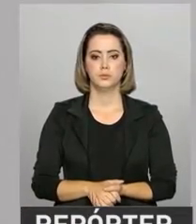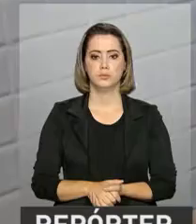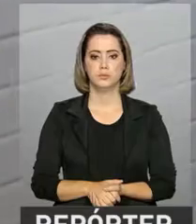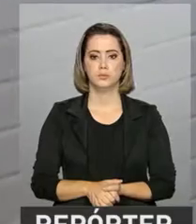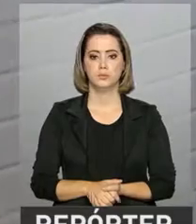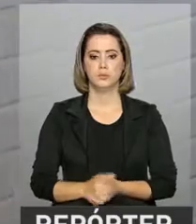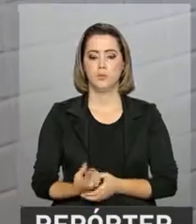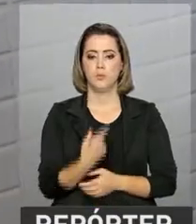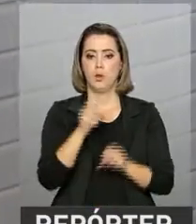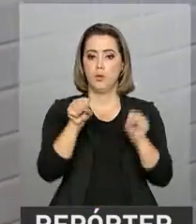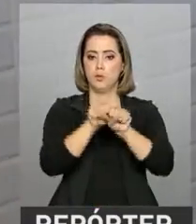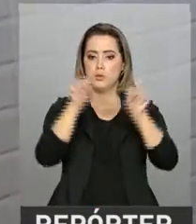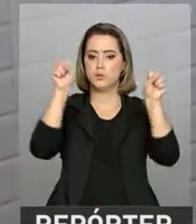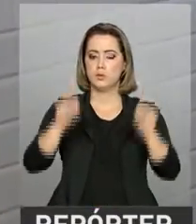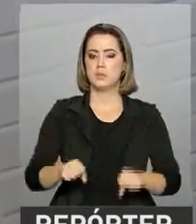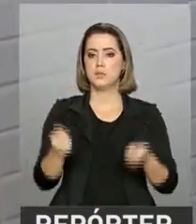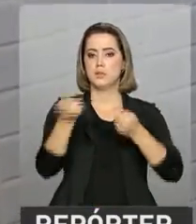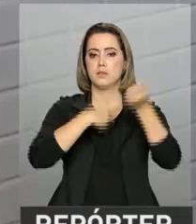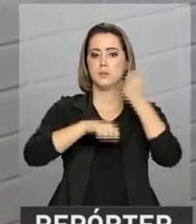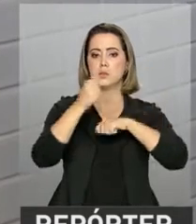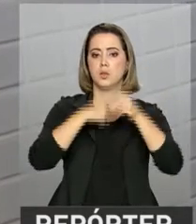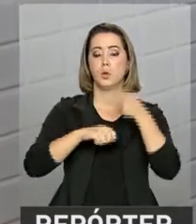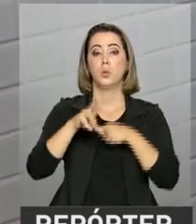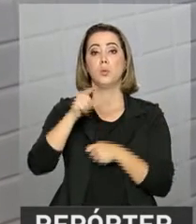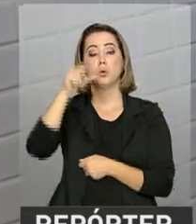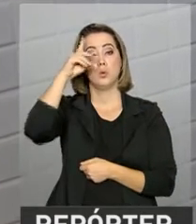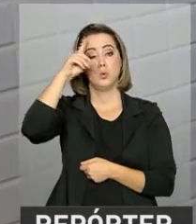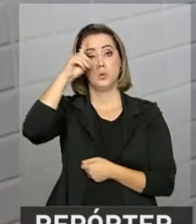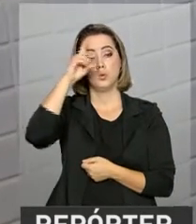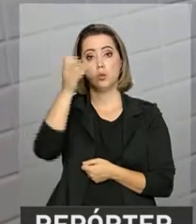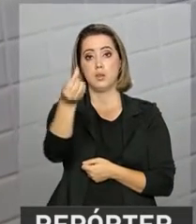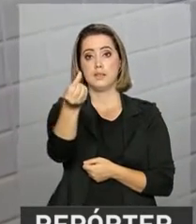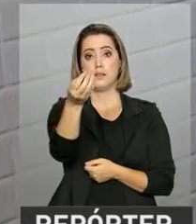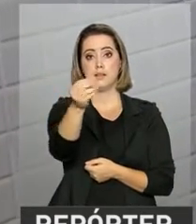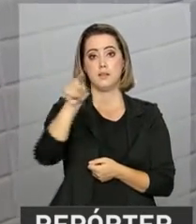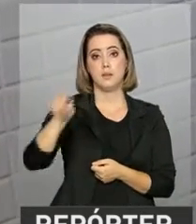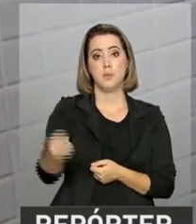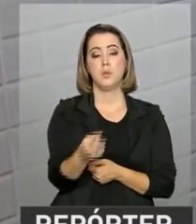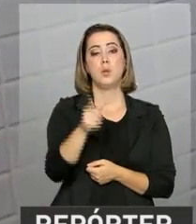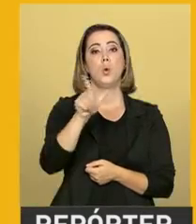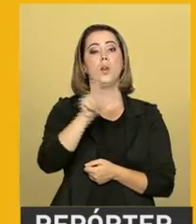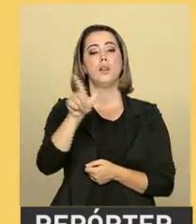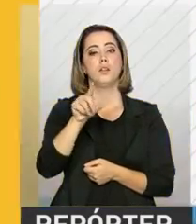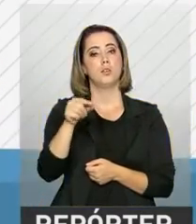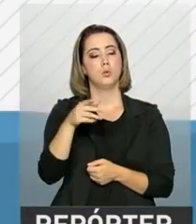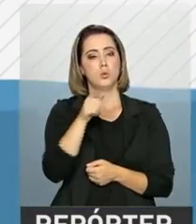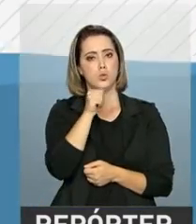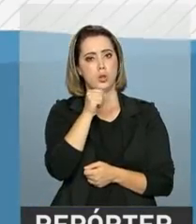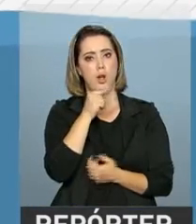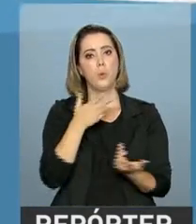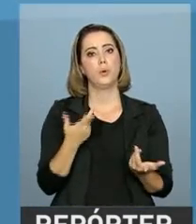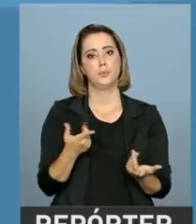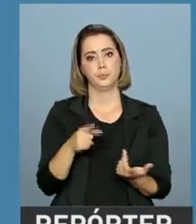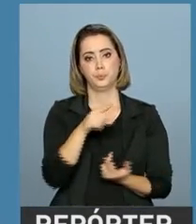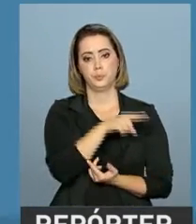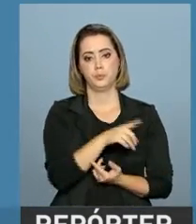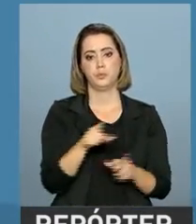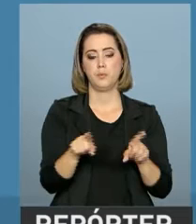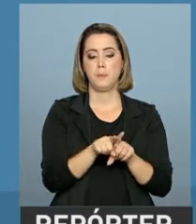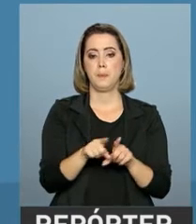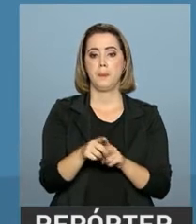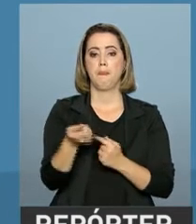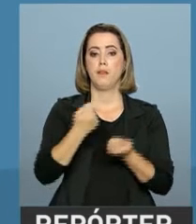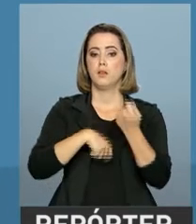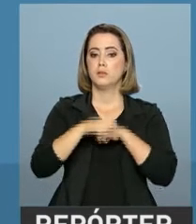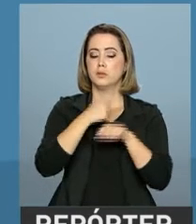Um sistema que gera uma economia diária de quase 60 mil litros de água potável. De acordo com a Infraero, a quantidade